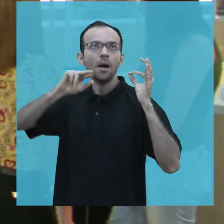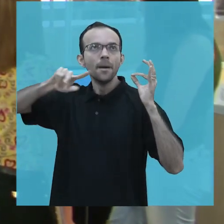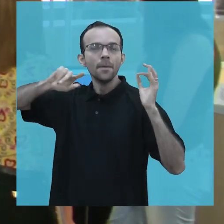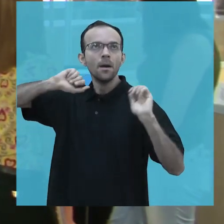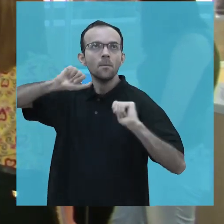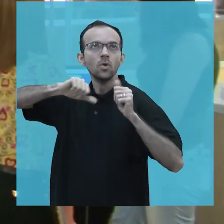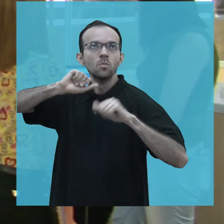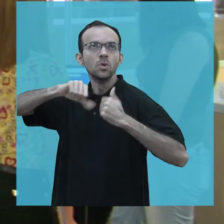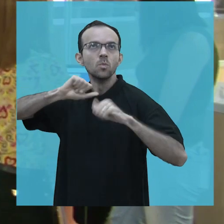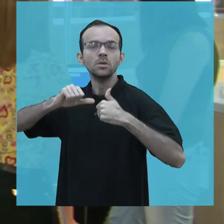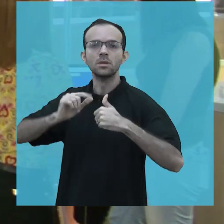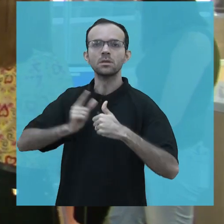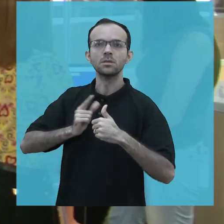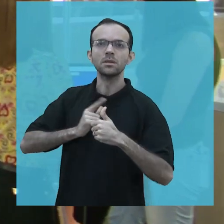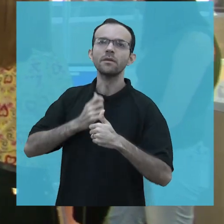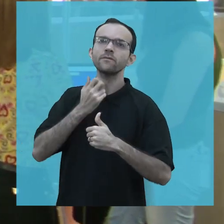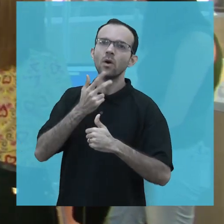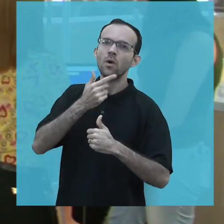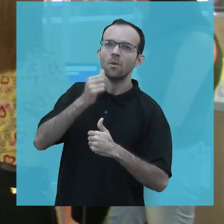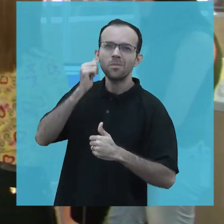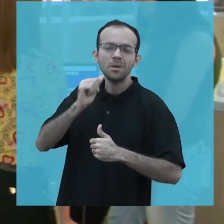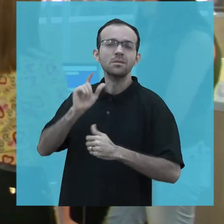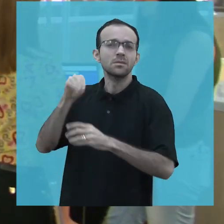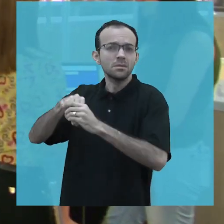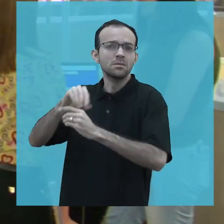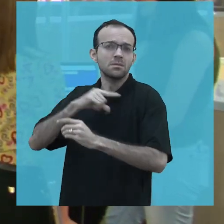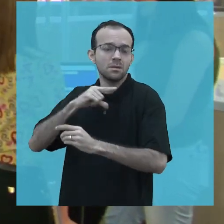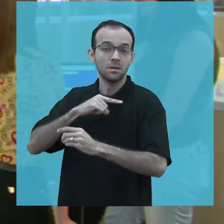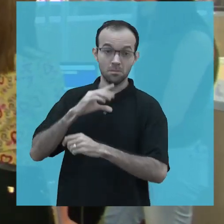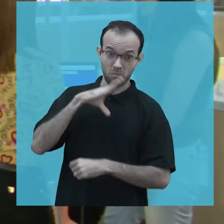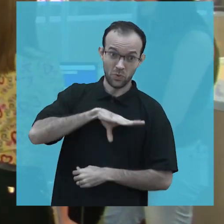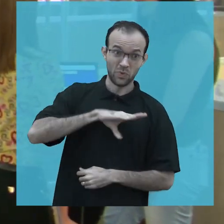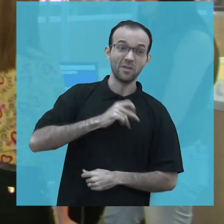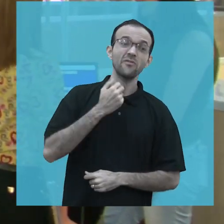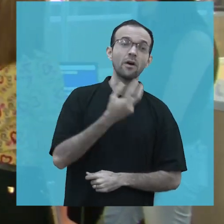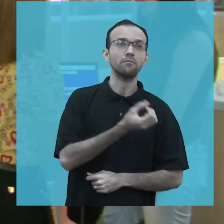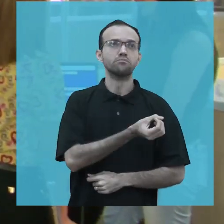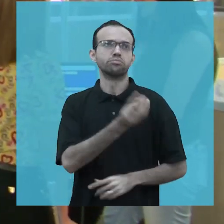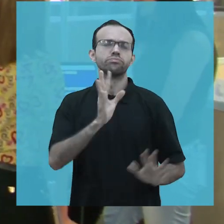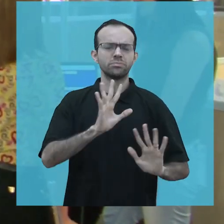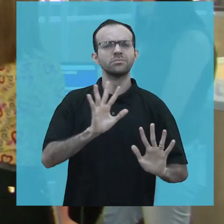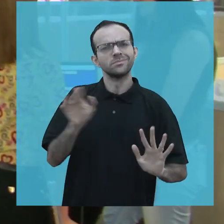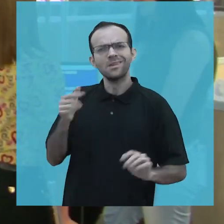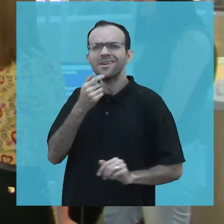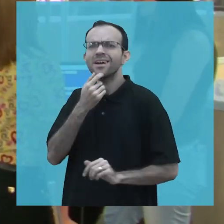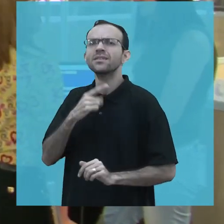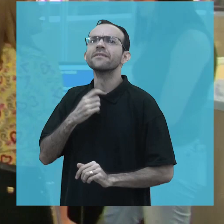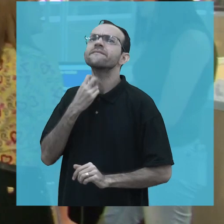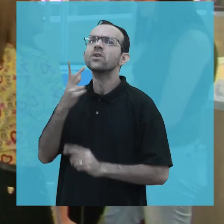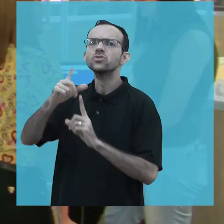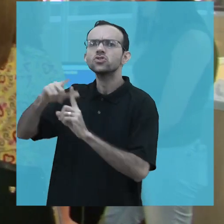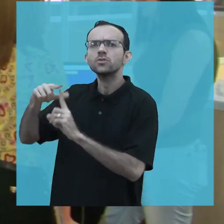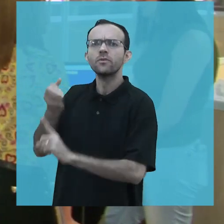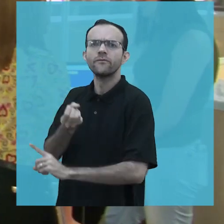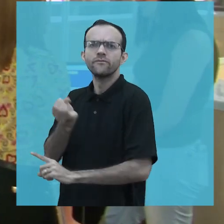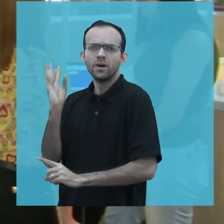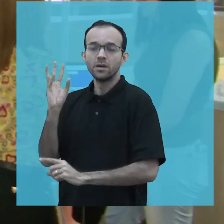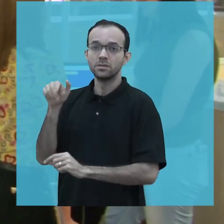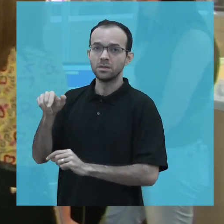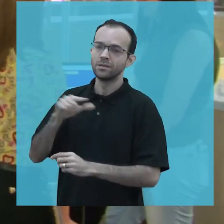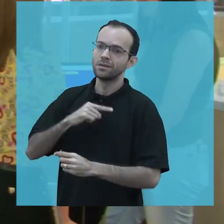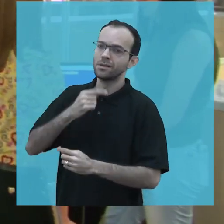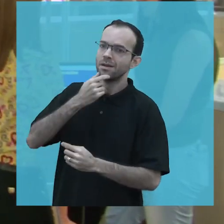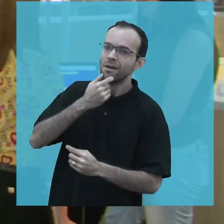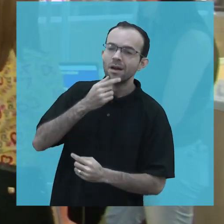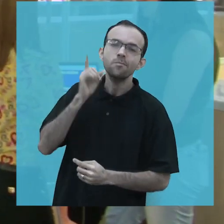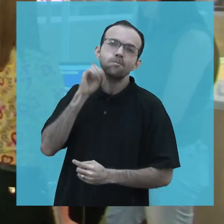pode usar com um aparelho. Em cada idioma você tem uma oferta de vozes certas. Em português não são tantas vozes assim, mas em inglês